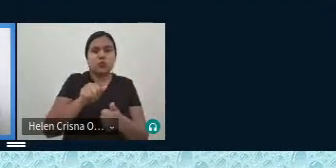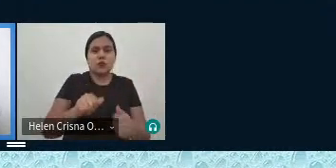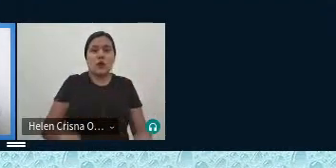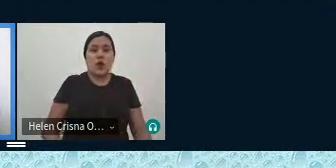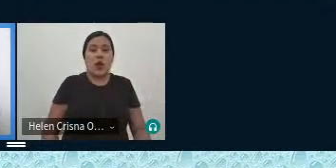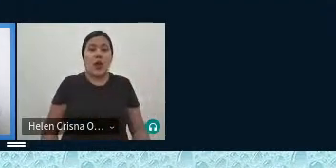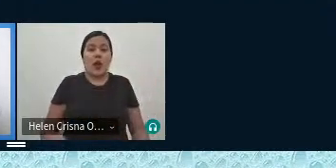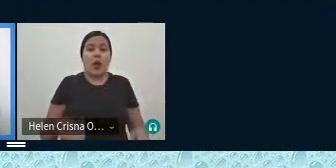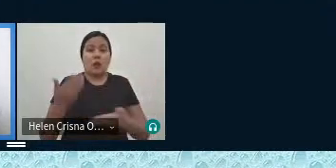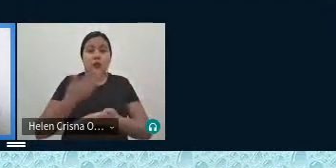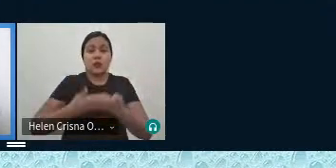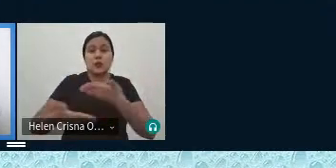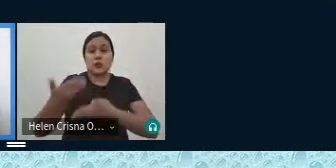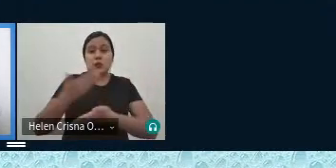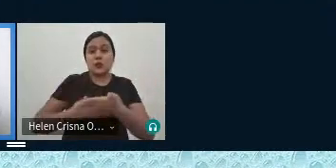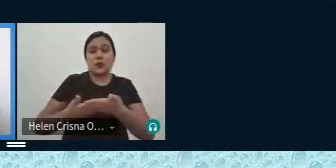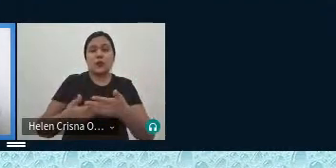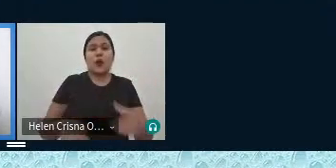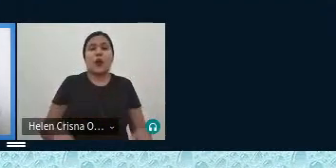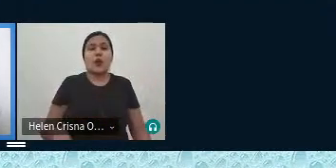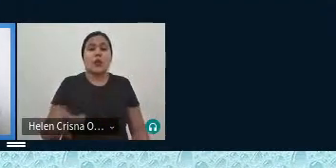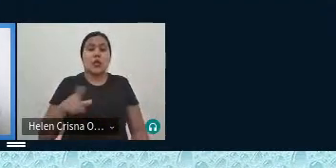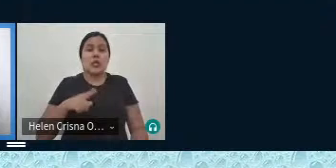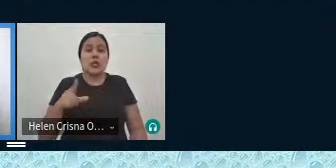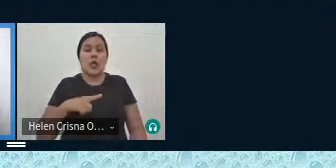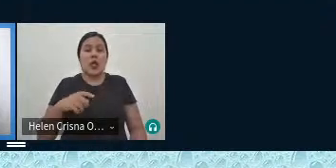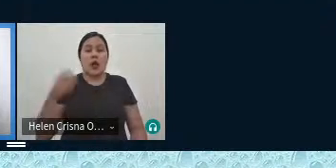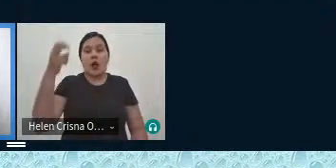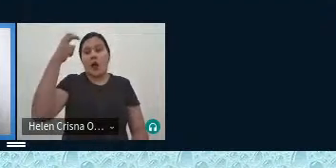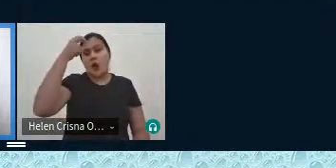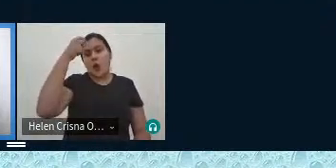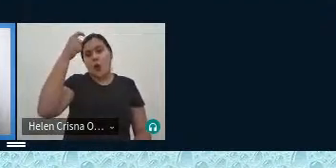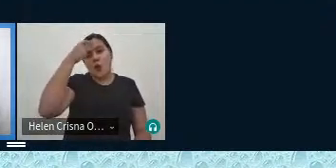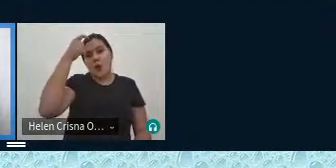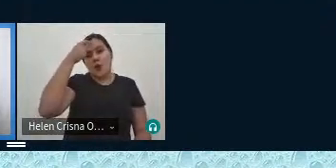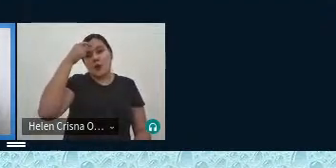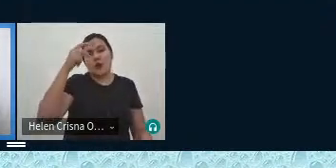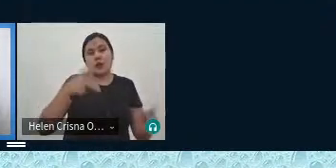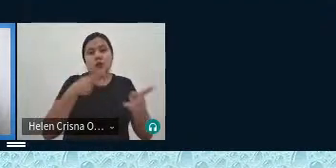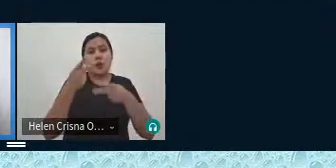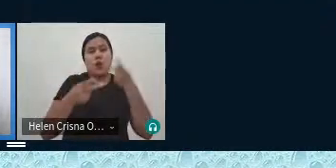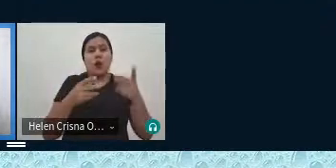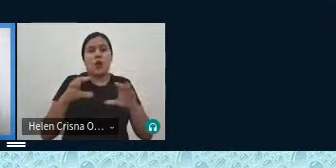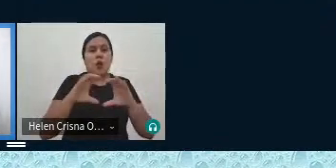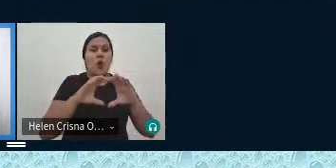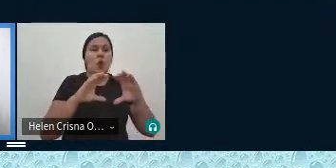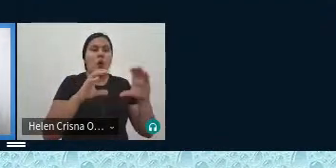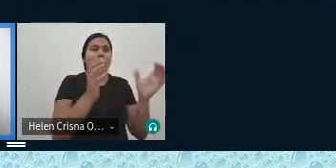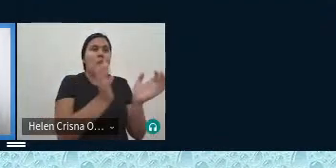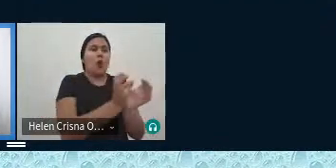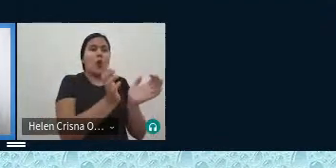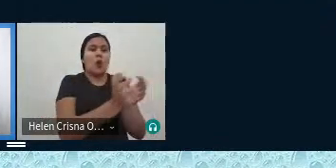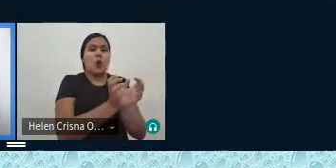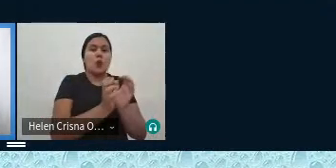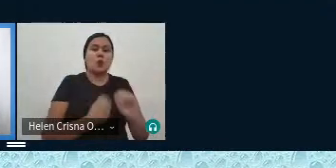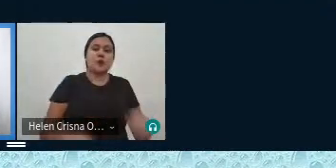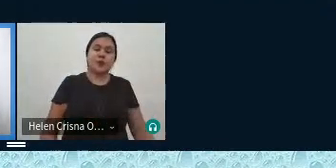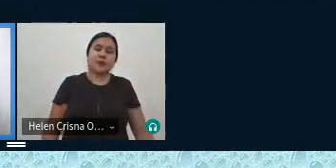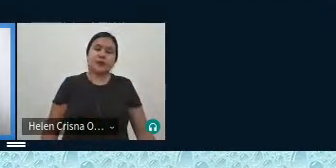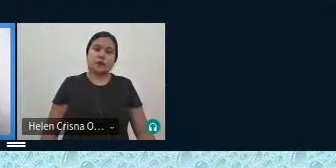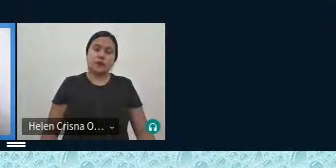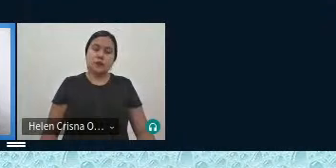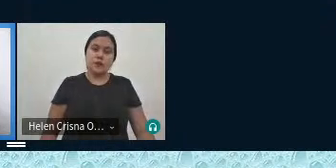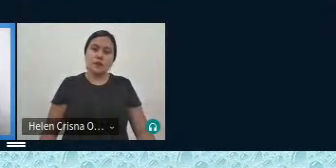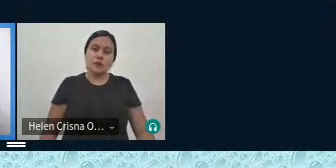partilhado que apenas existe na consciência dos falantes de uma comunidade o quanto que quanto